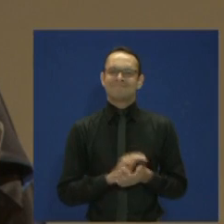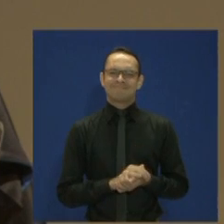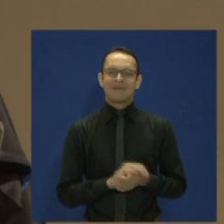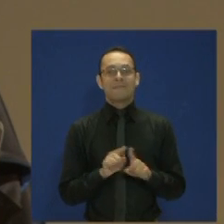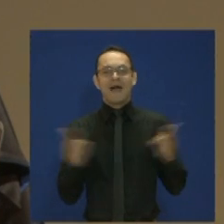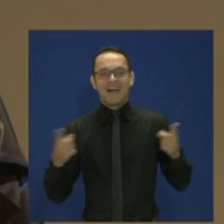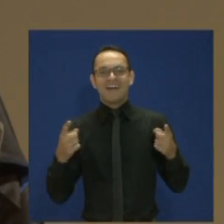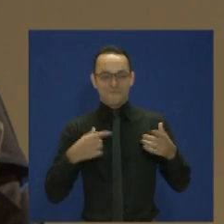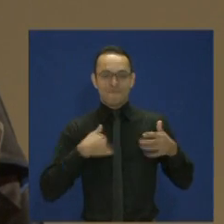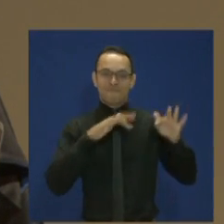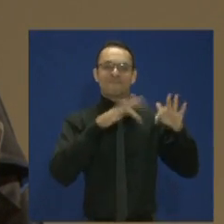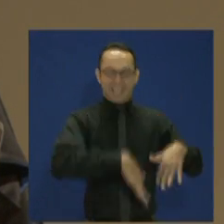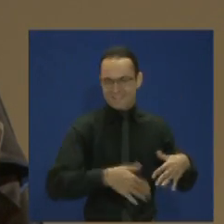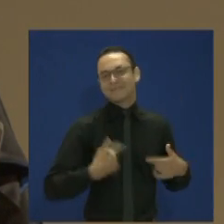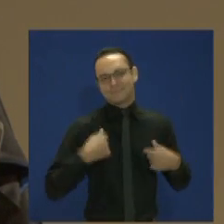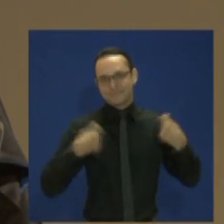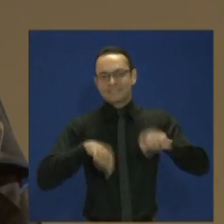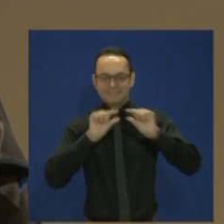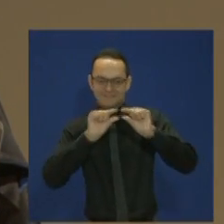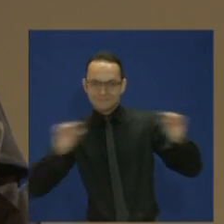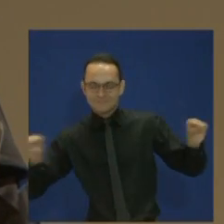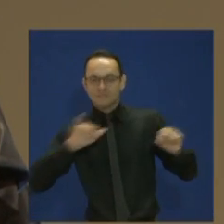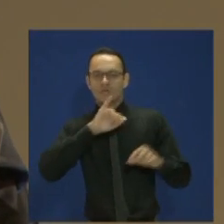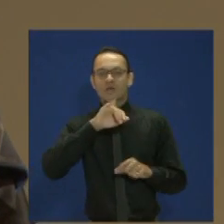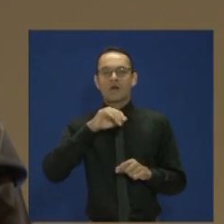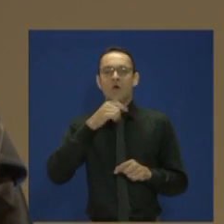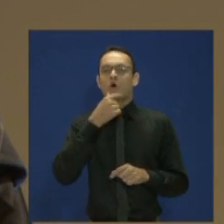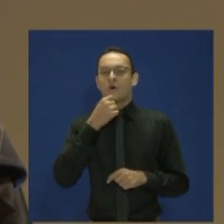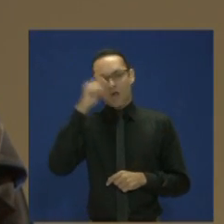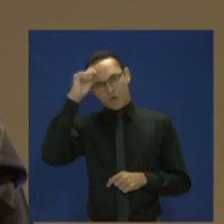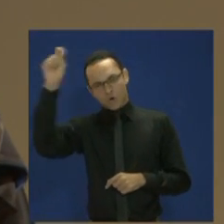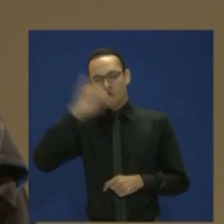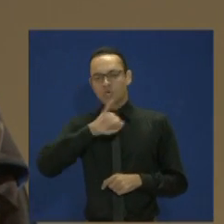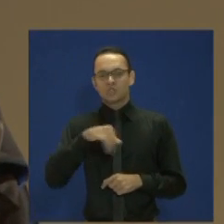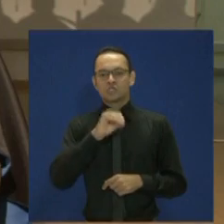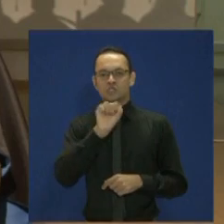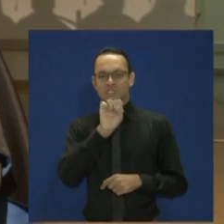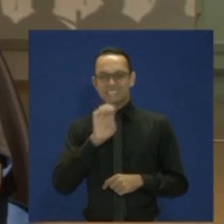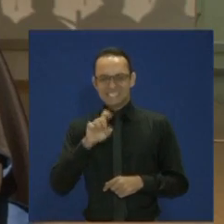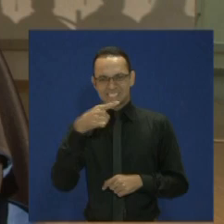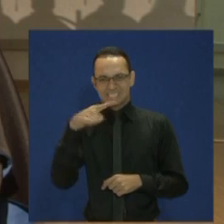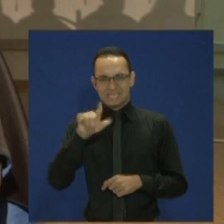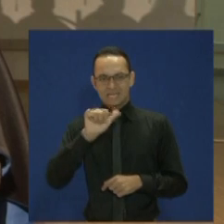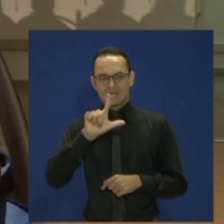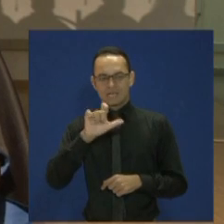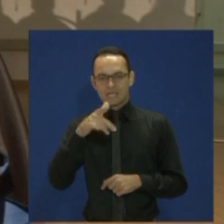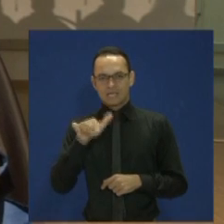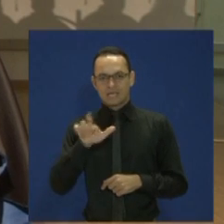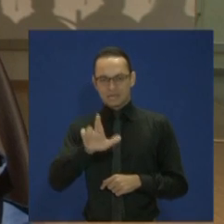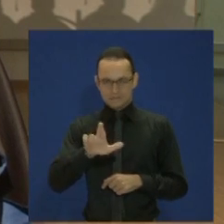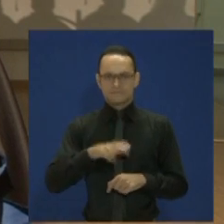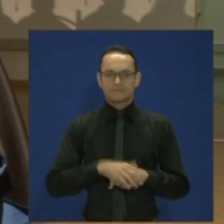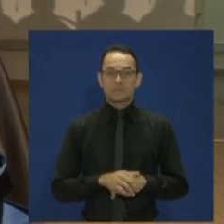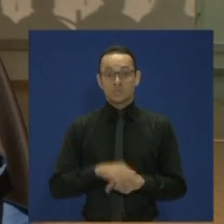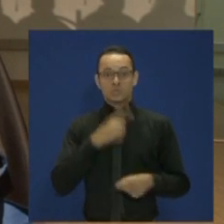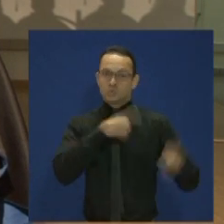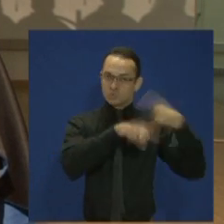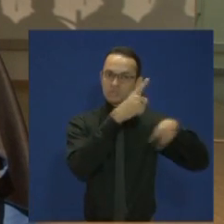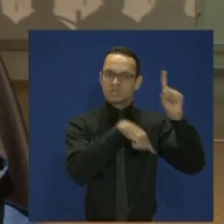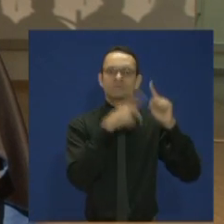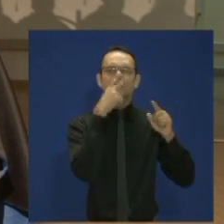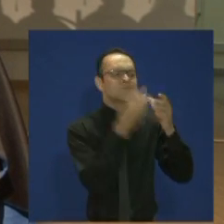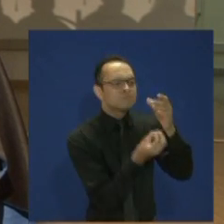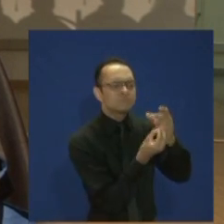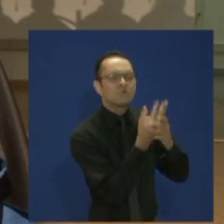deixo uma frase do escritor brasileiro José de Alencar. O sucesso nasce do querer, da determinação e